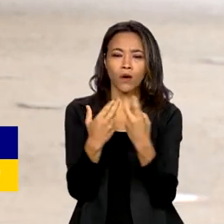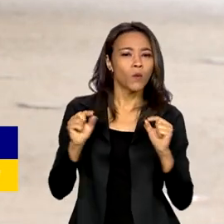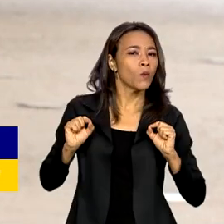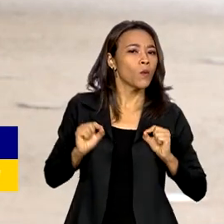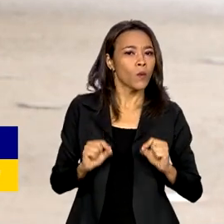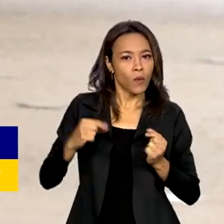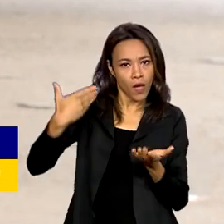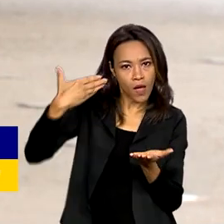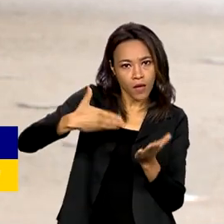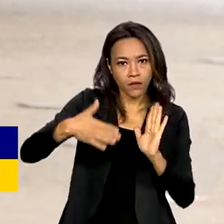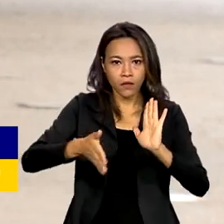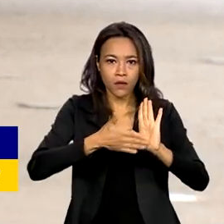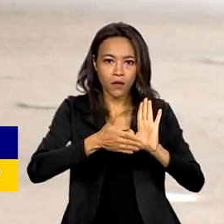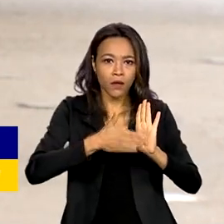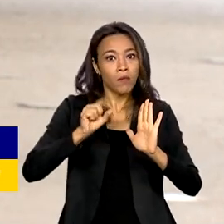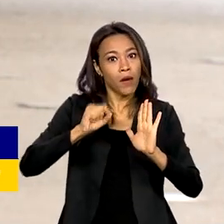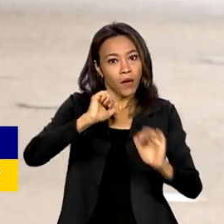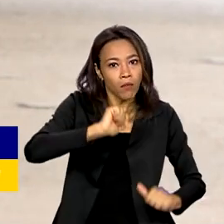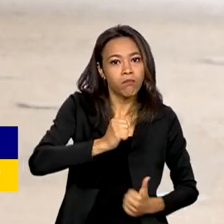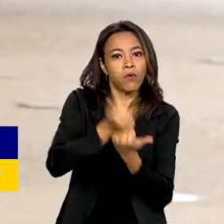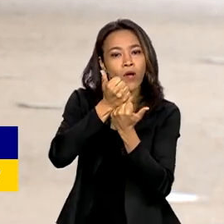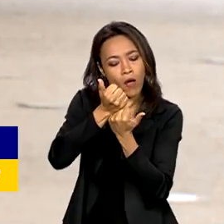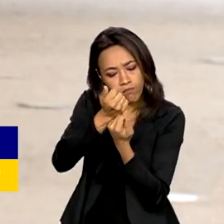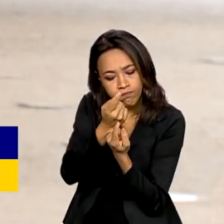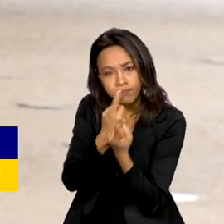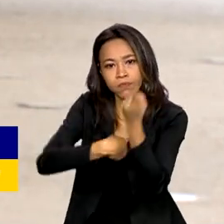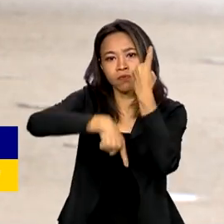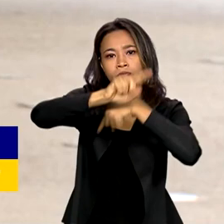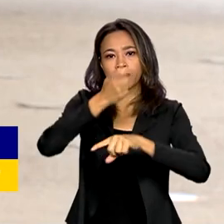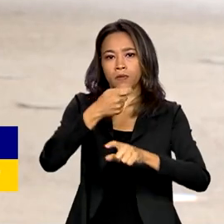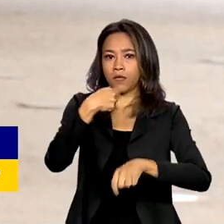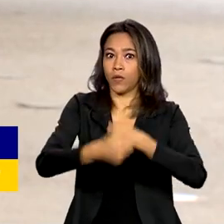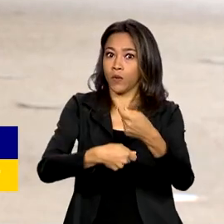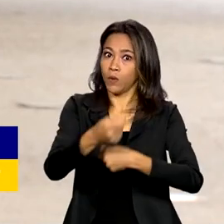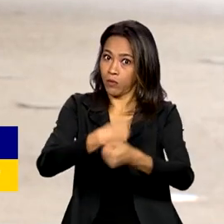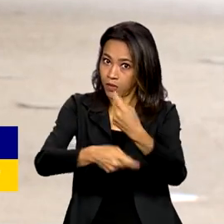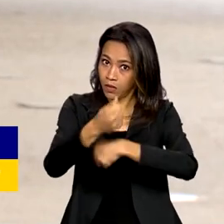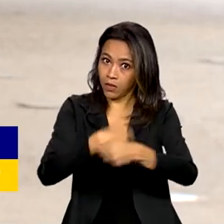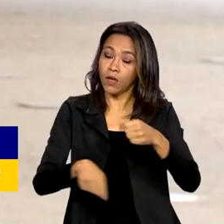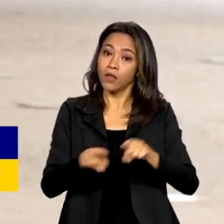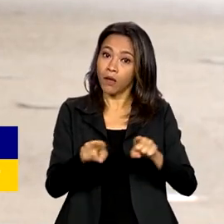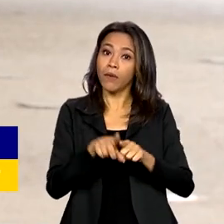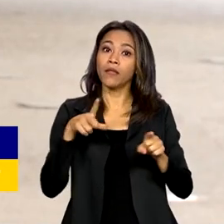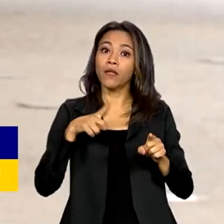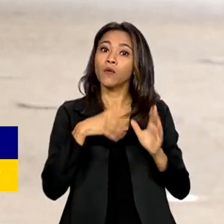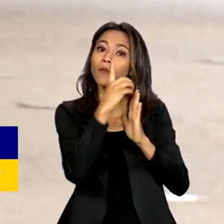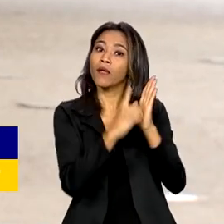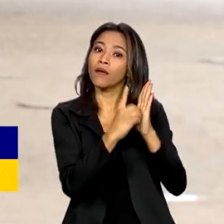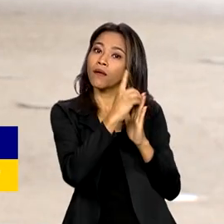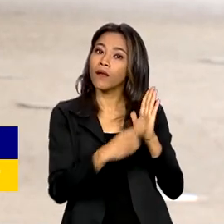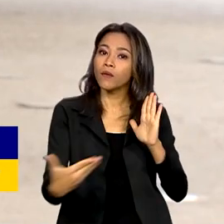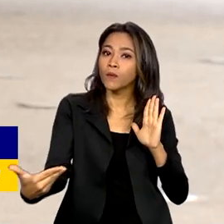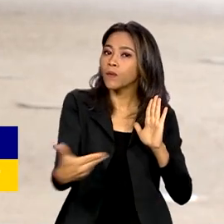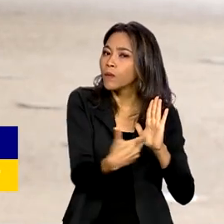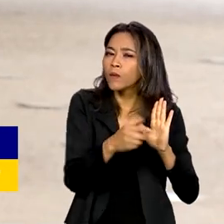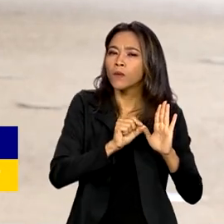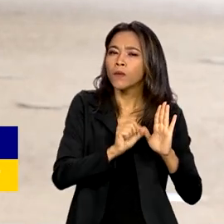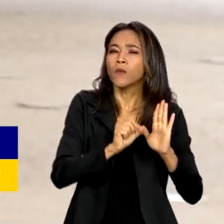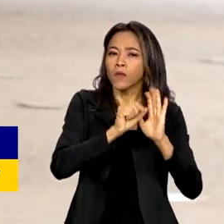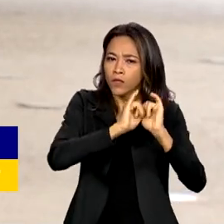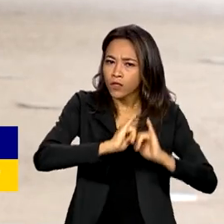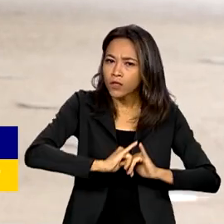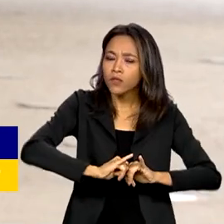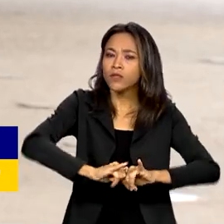alavancar a economia. No pacote também está um decreto que amplia a possibilidade de lançamento de